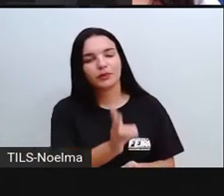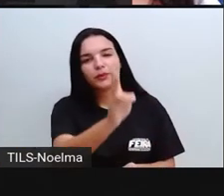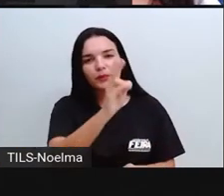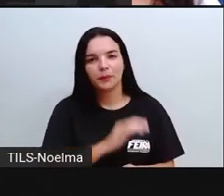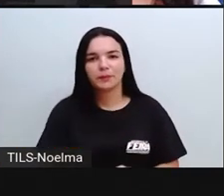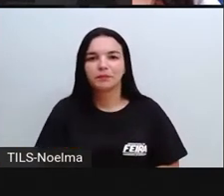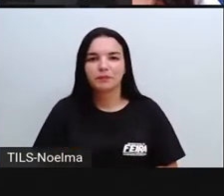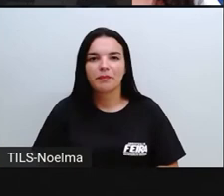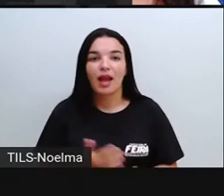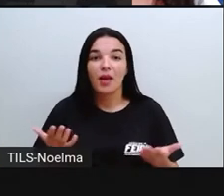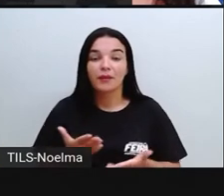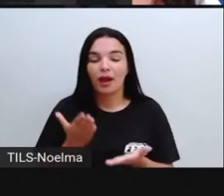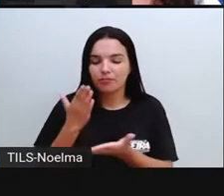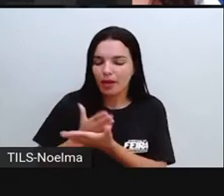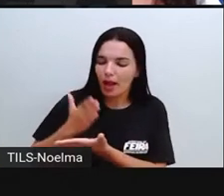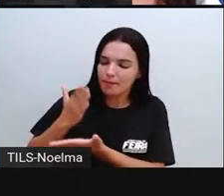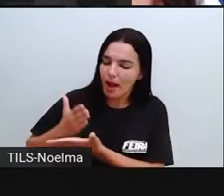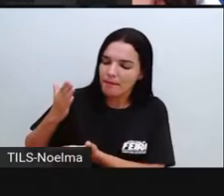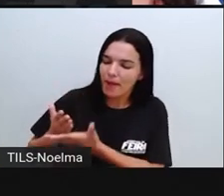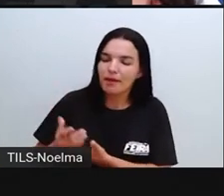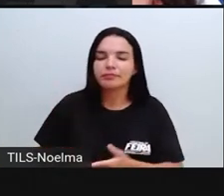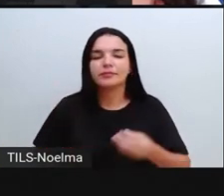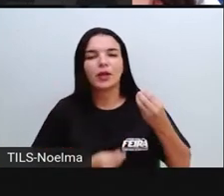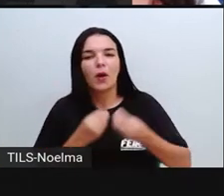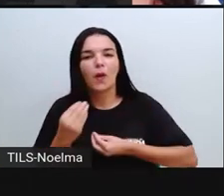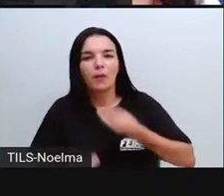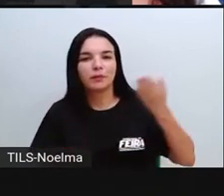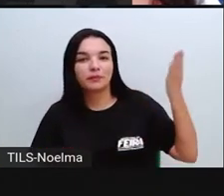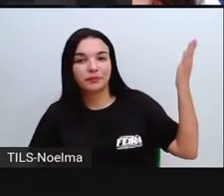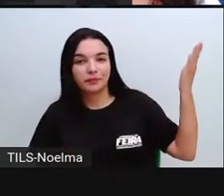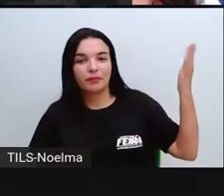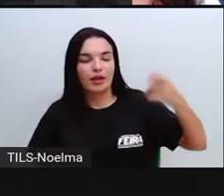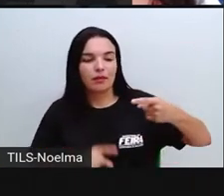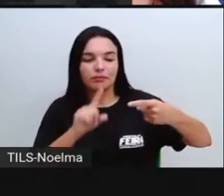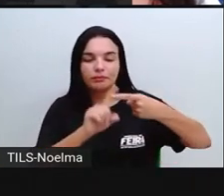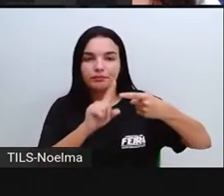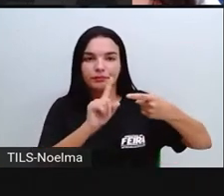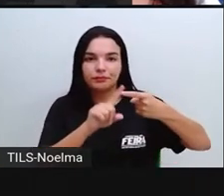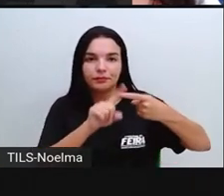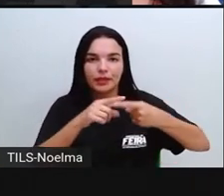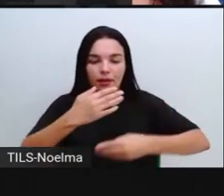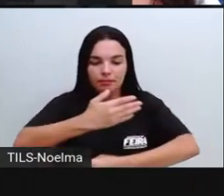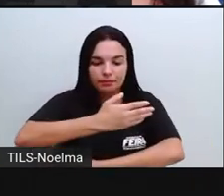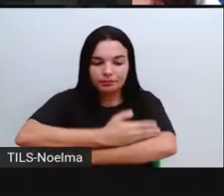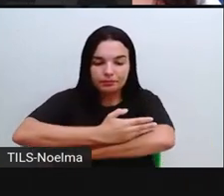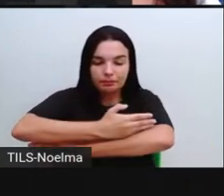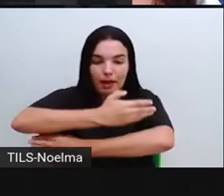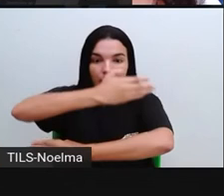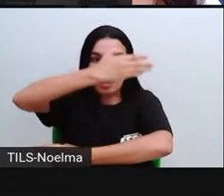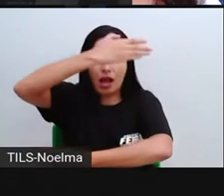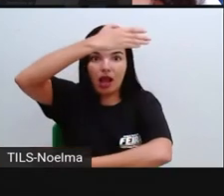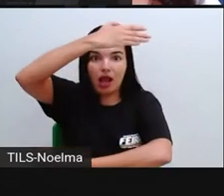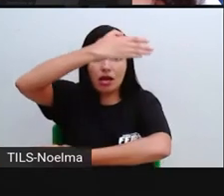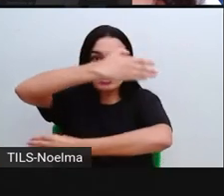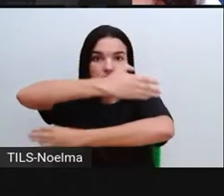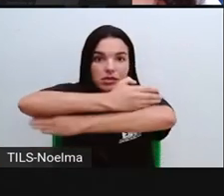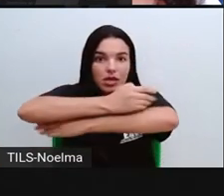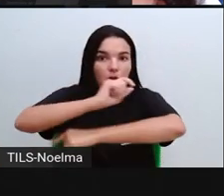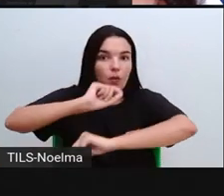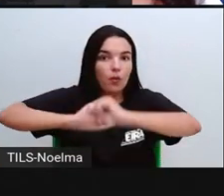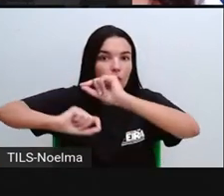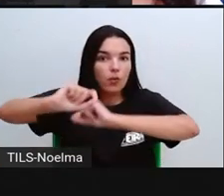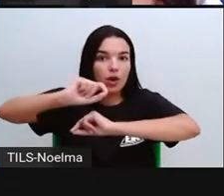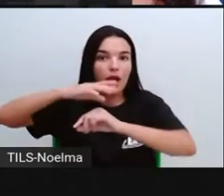gente vai entender o passo a passo. Primeiro, a barragem, ela é situada no canal habitual do rio, onde vai acumular água em forma de